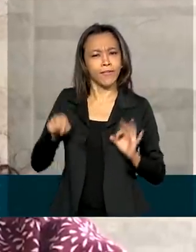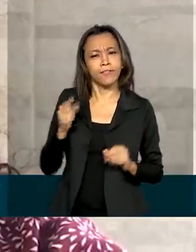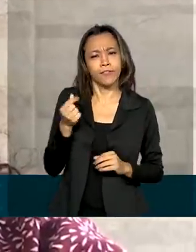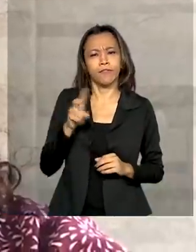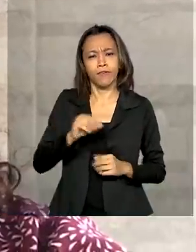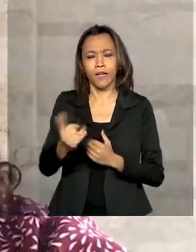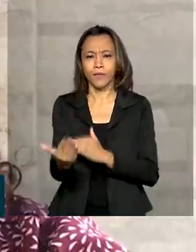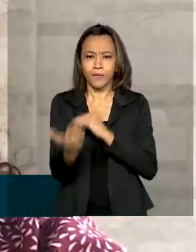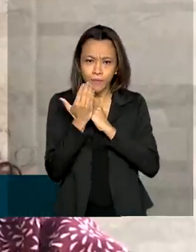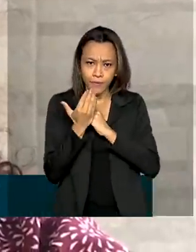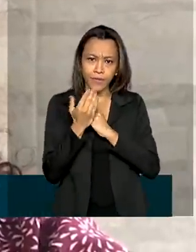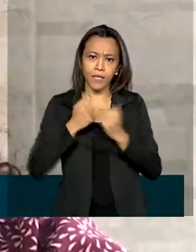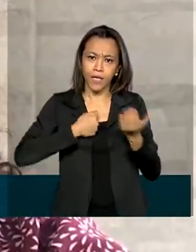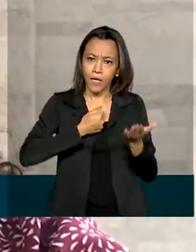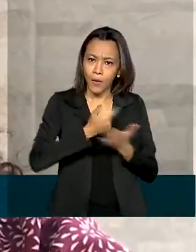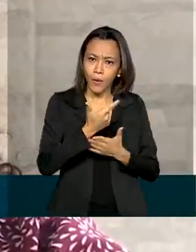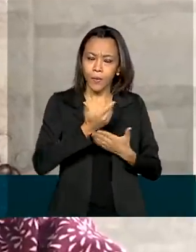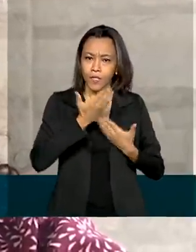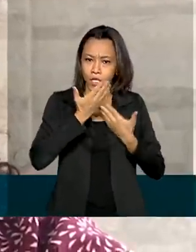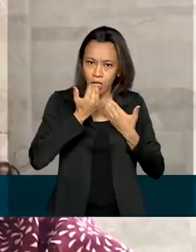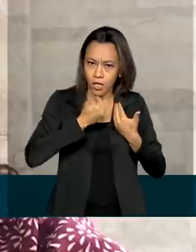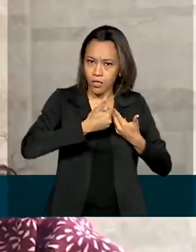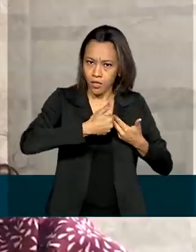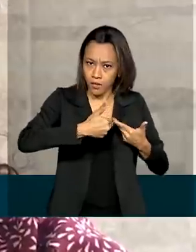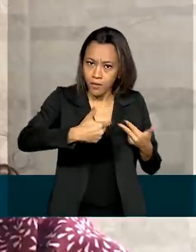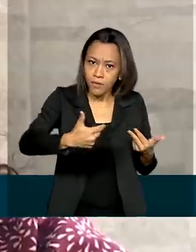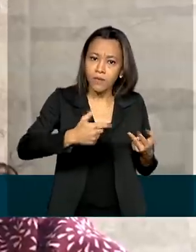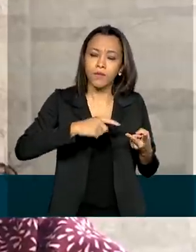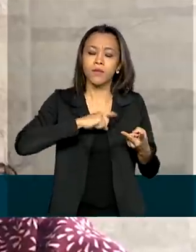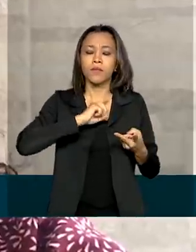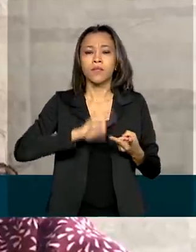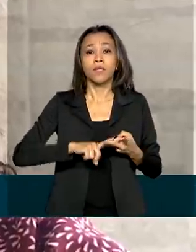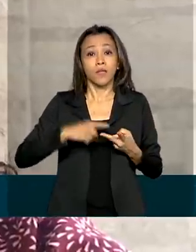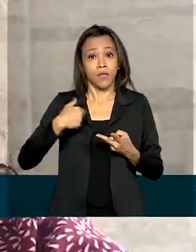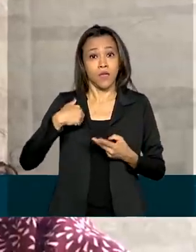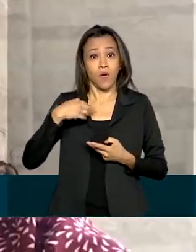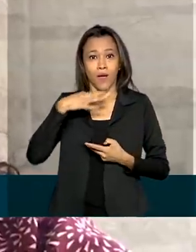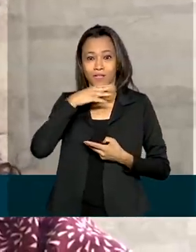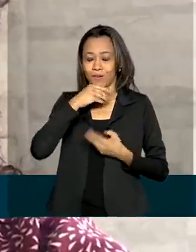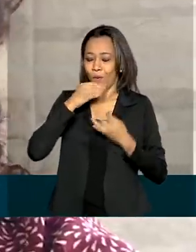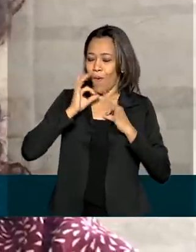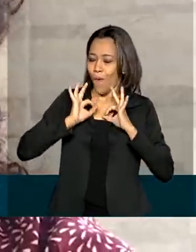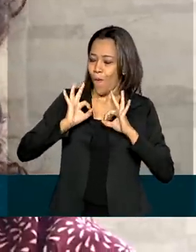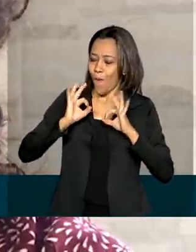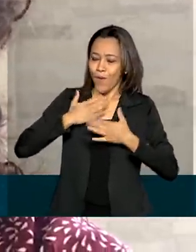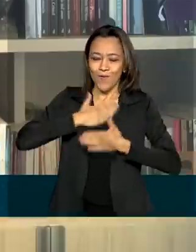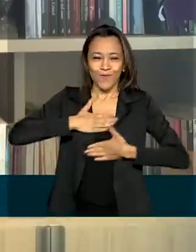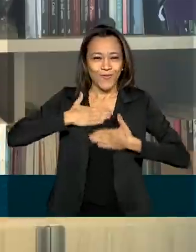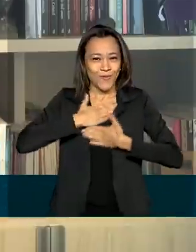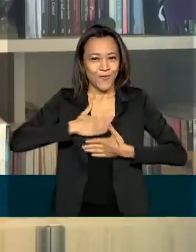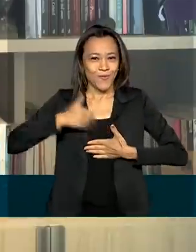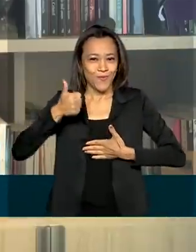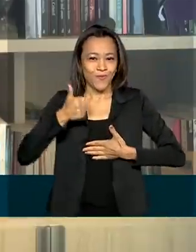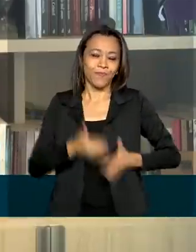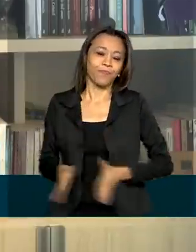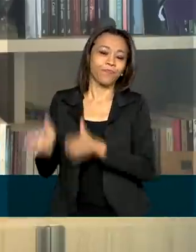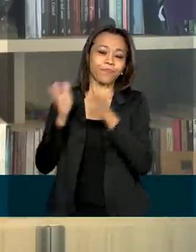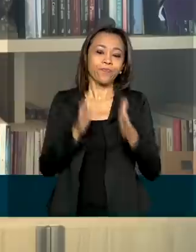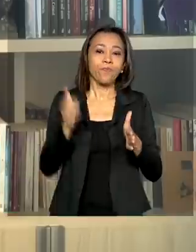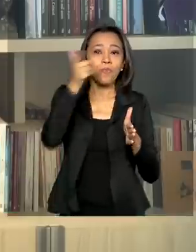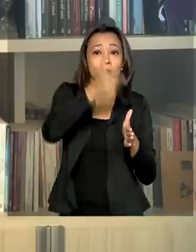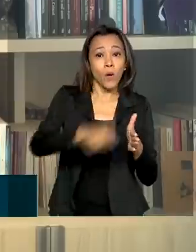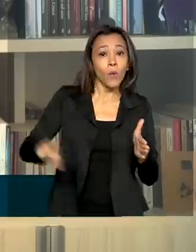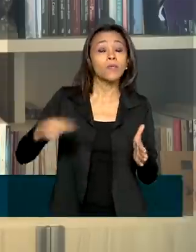ajudar bastante na compra de mantimentos. Eu achei e fiquei bastante satisfeita. Outra medida